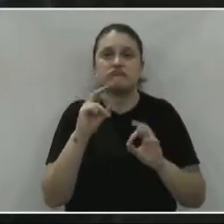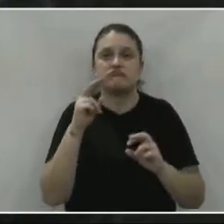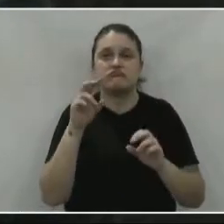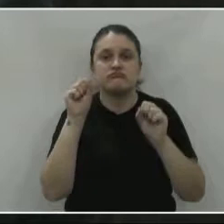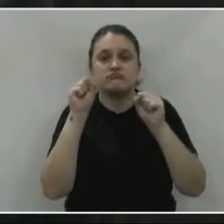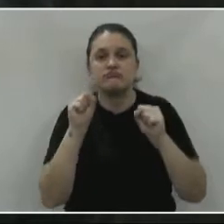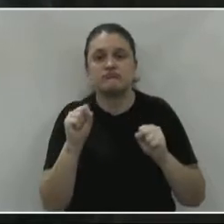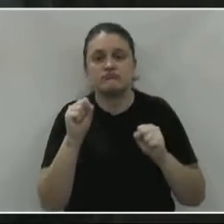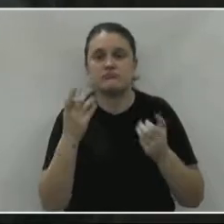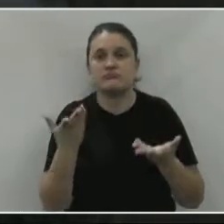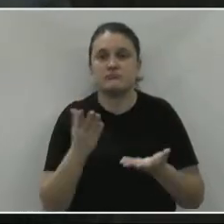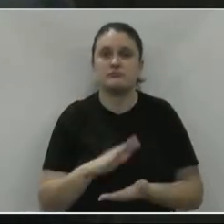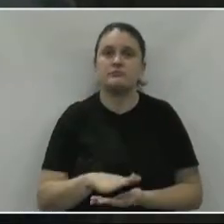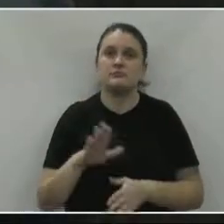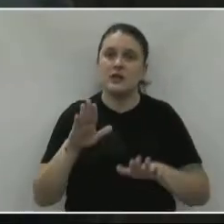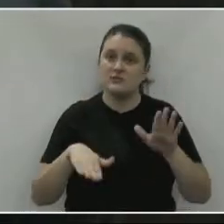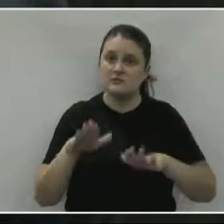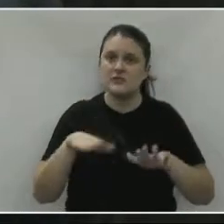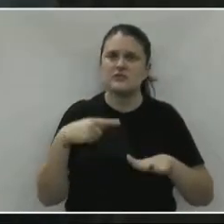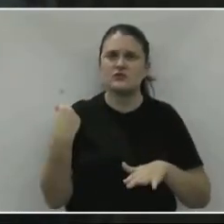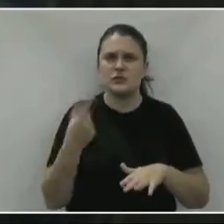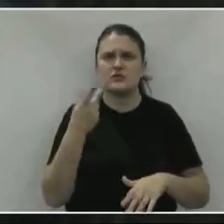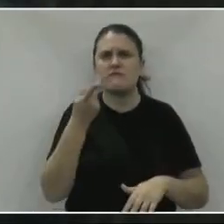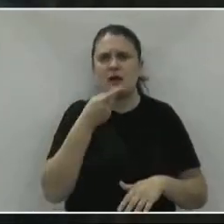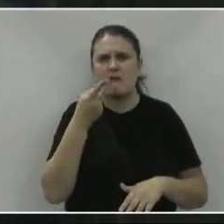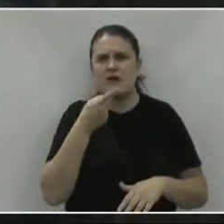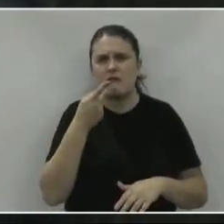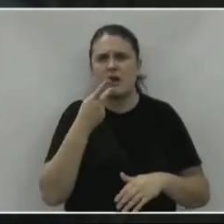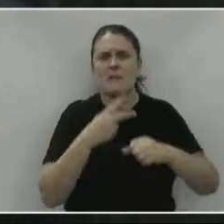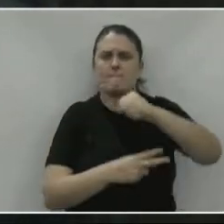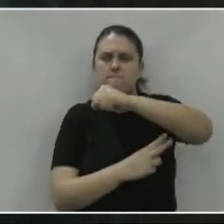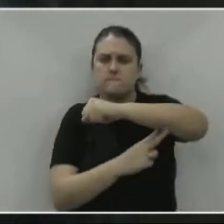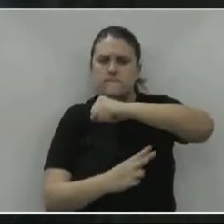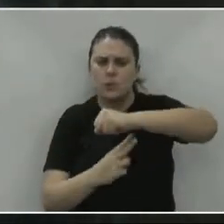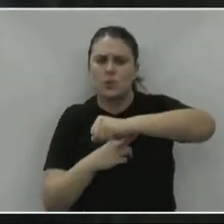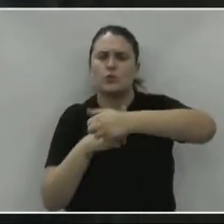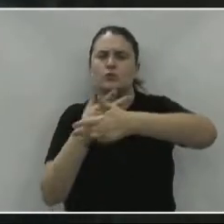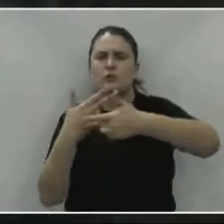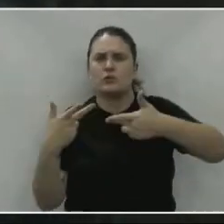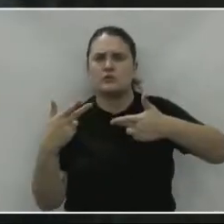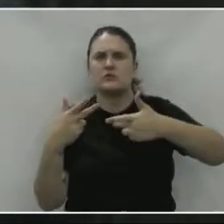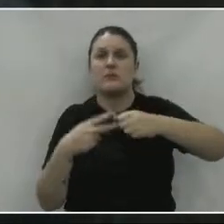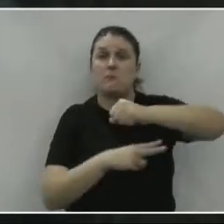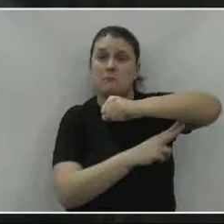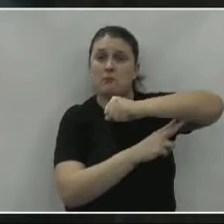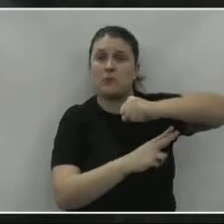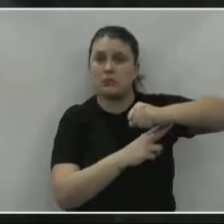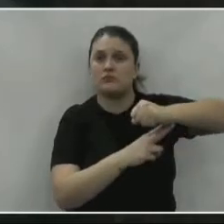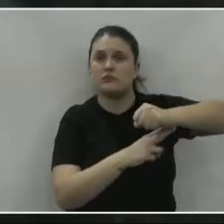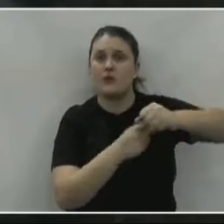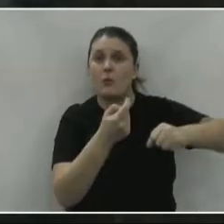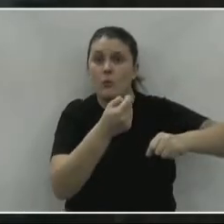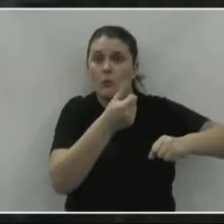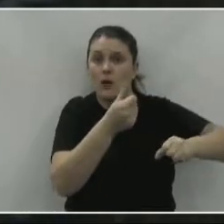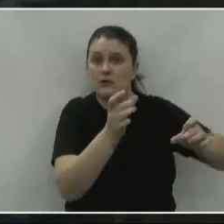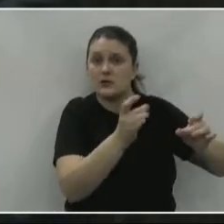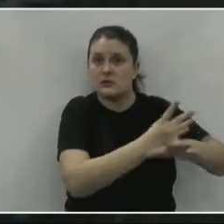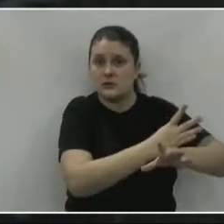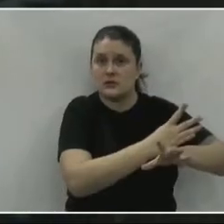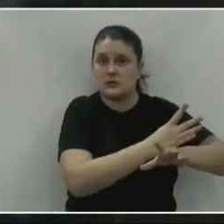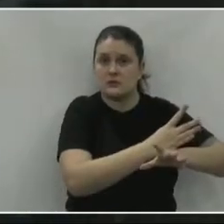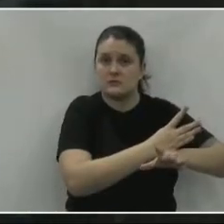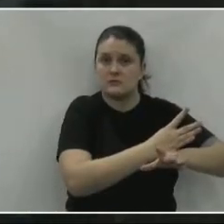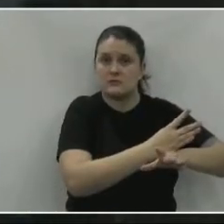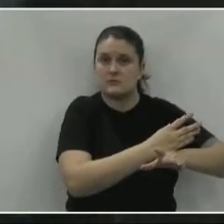é bom, às vezes, a gente ficar falando de ponte, de coisa nada, a ponte já vai sair. A ponte já vai